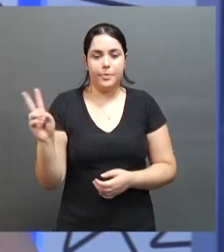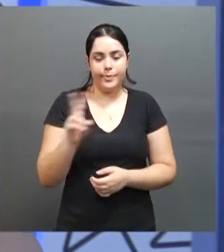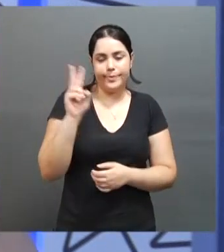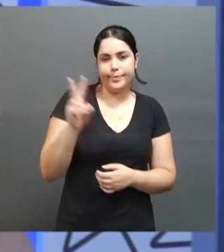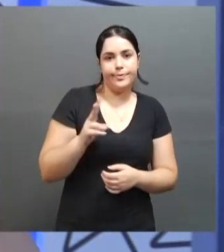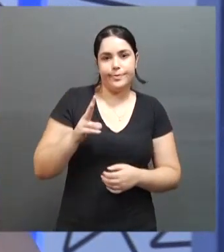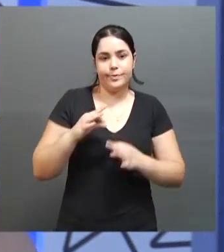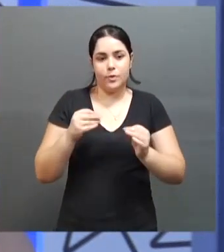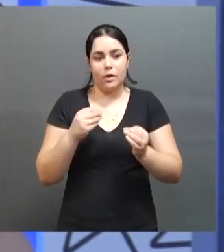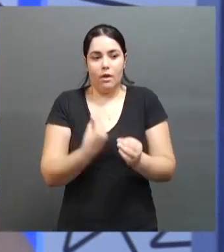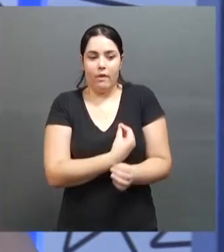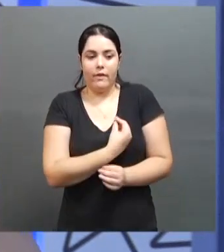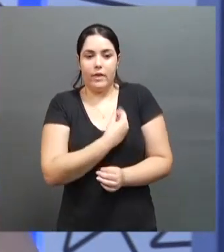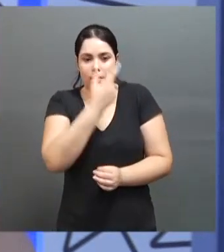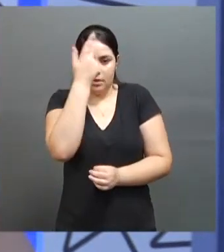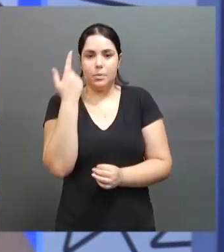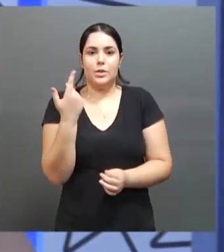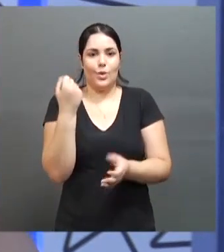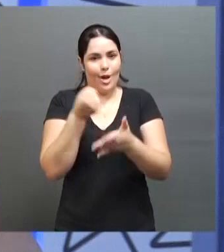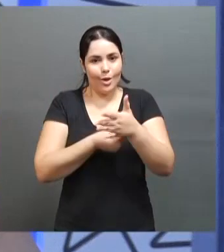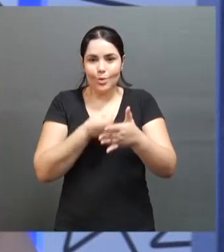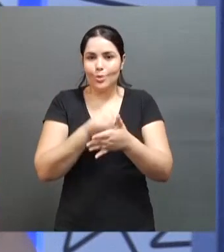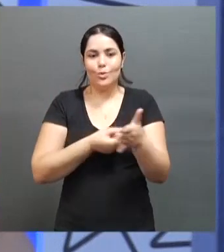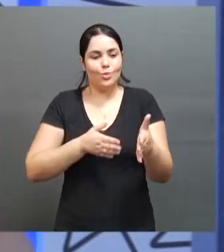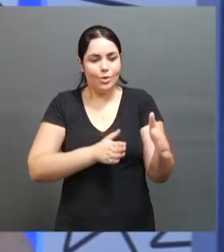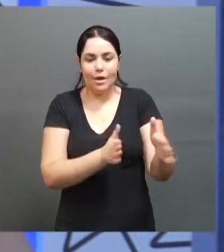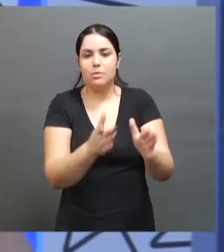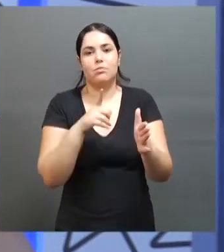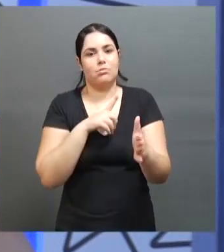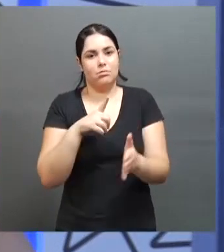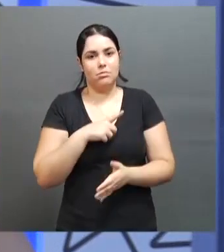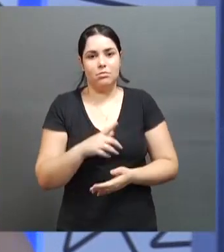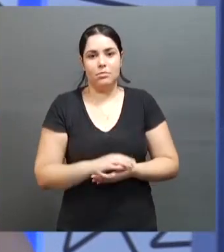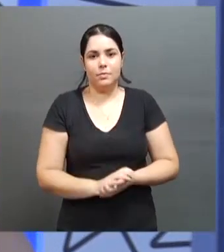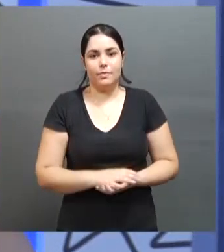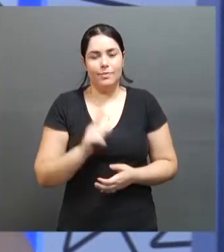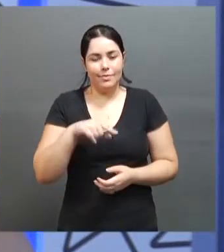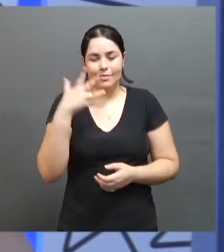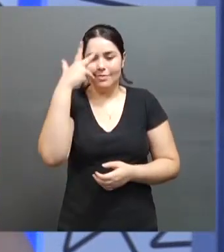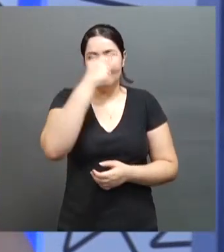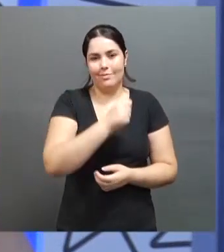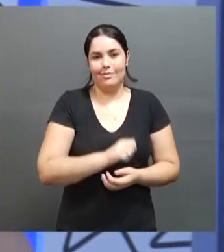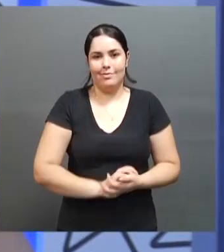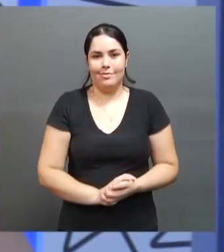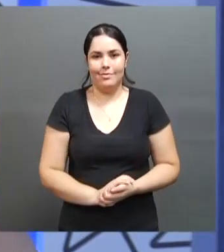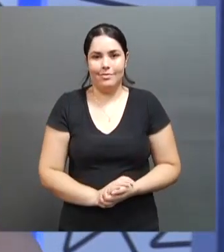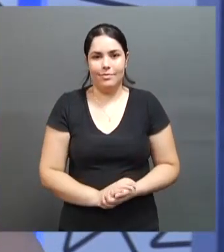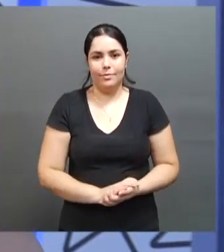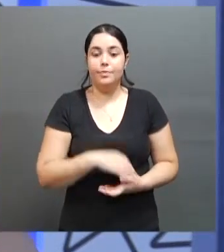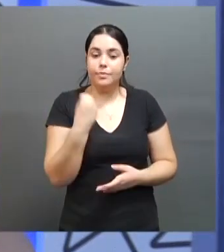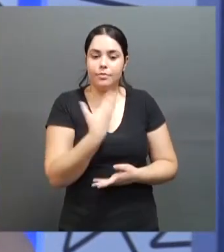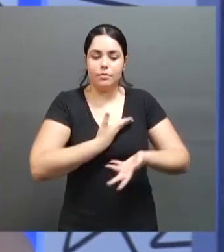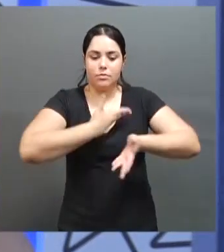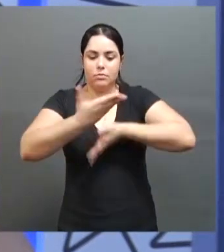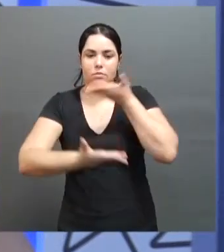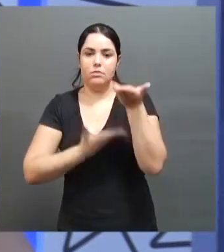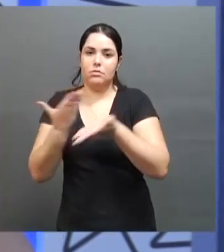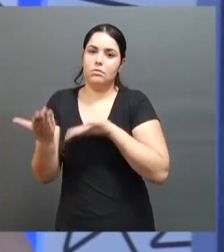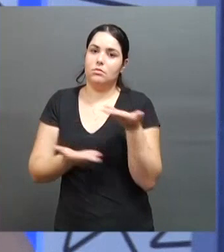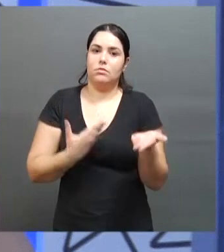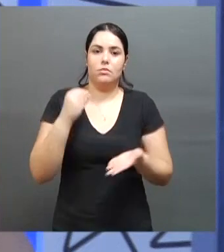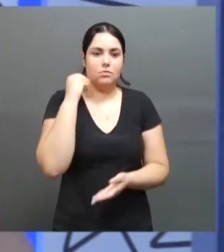a trajetória também do atleta e do paratleta, sabe, isso é muito bonito. Então, é muito bom a gente compartilhar nossas